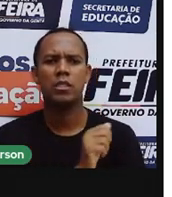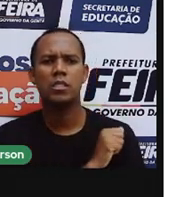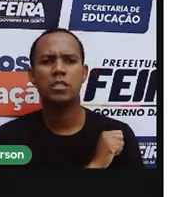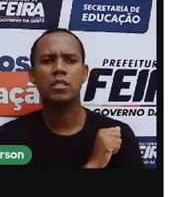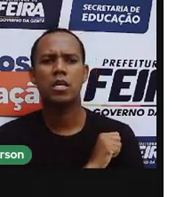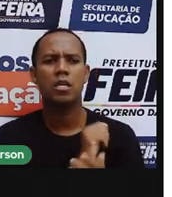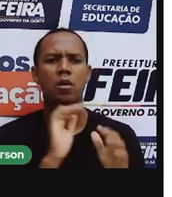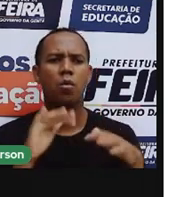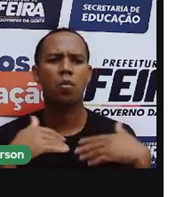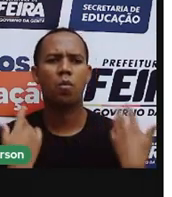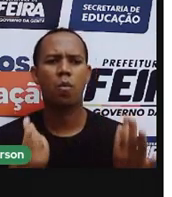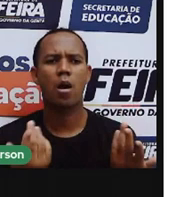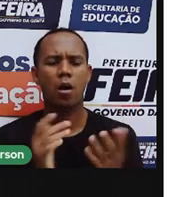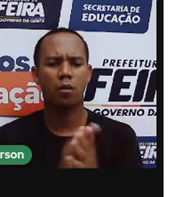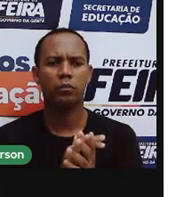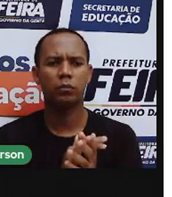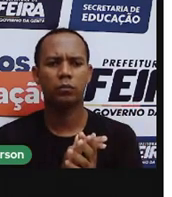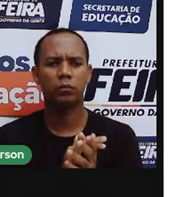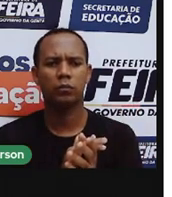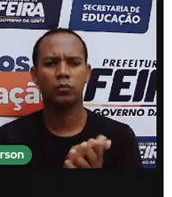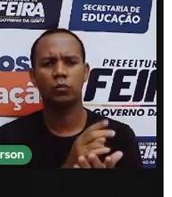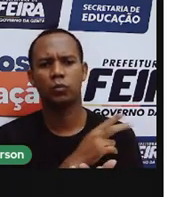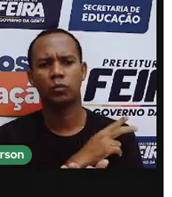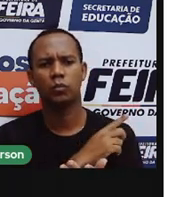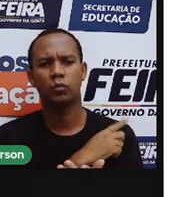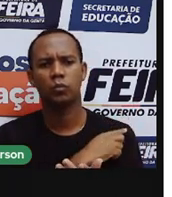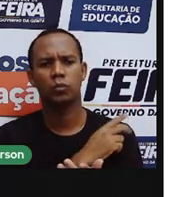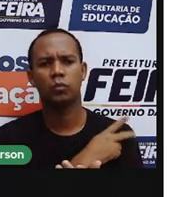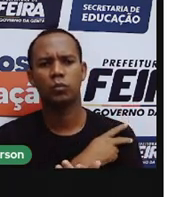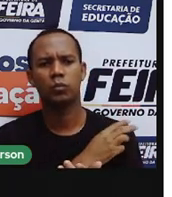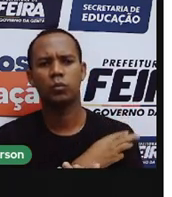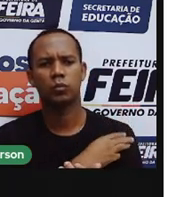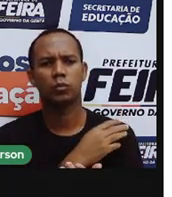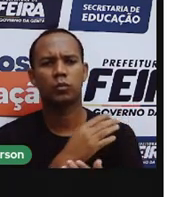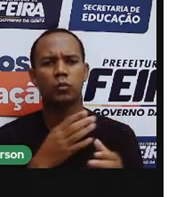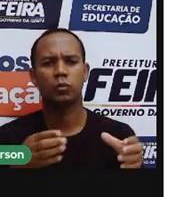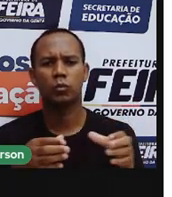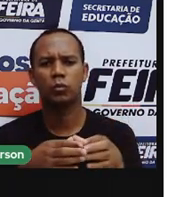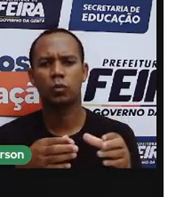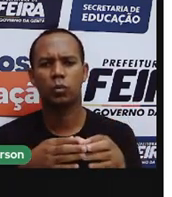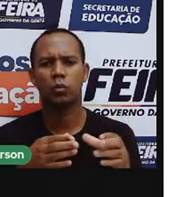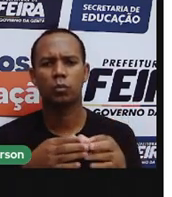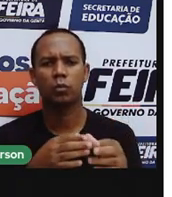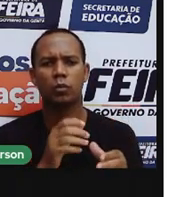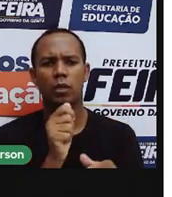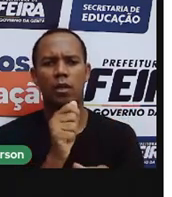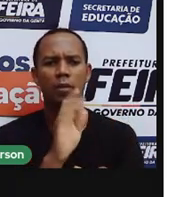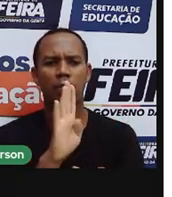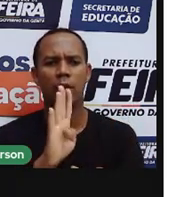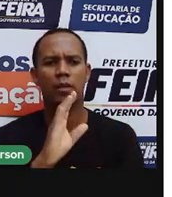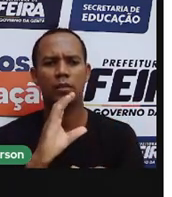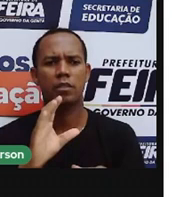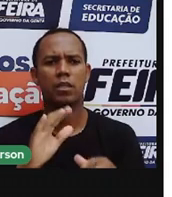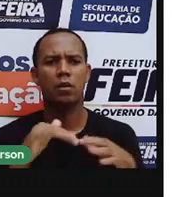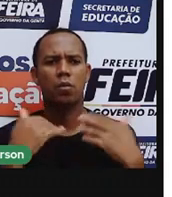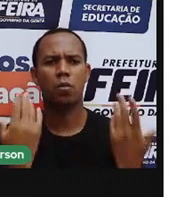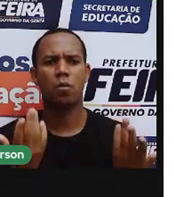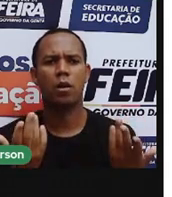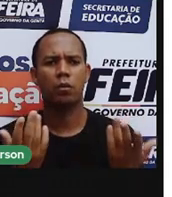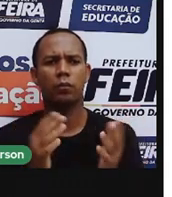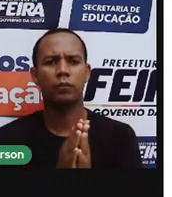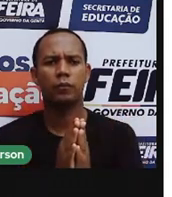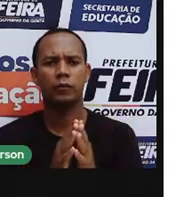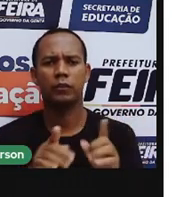terceiro ano, coloca lá a sua turma, A, B, C, D, a turma que você faz parte, ah,